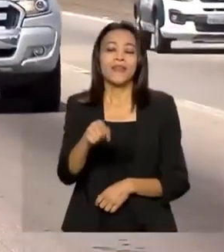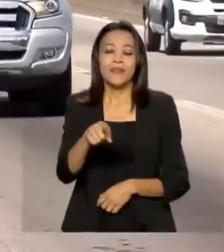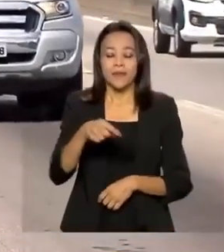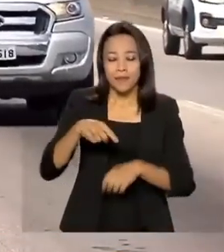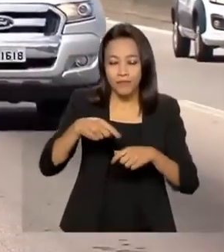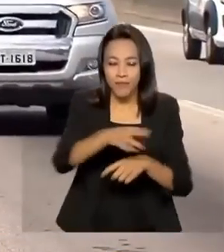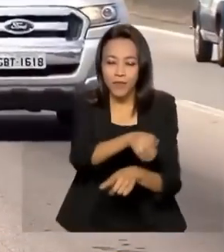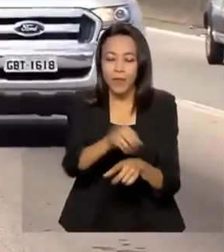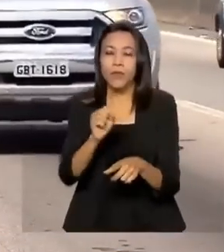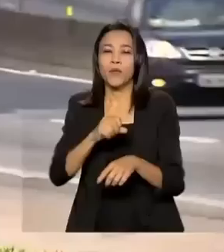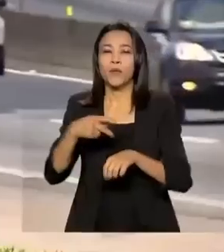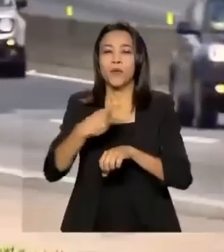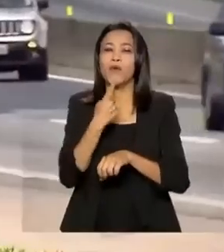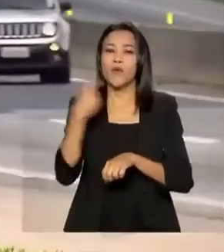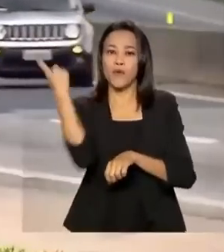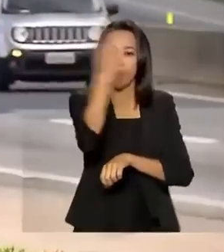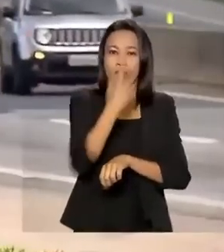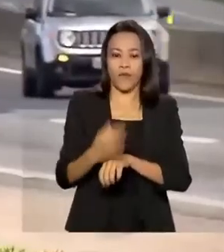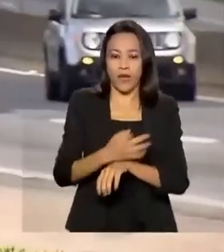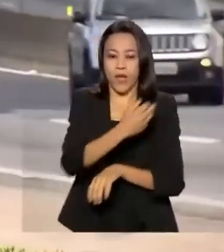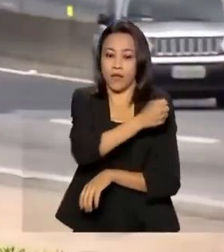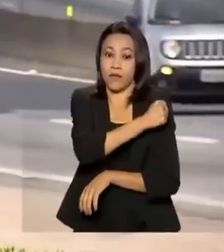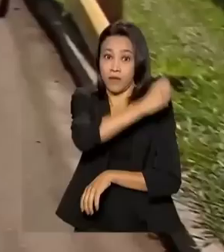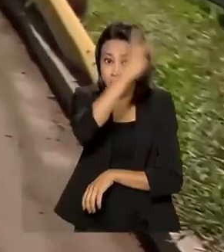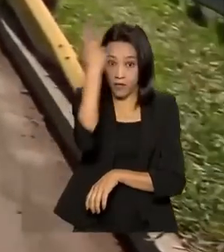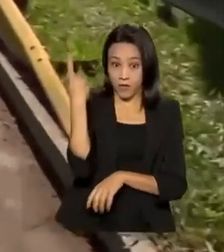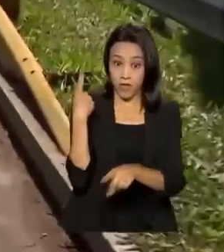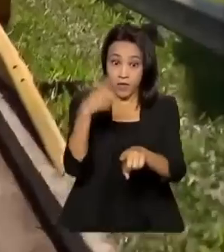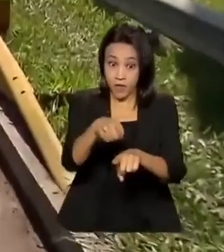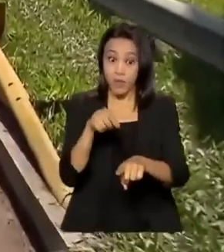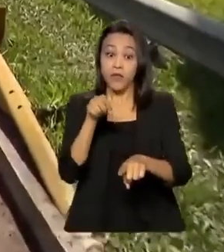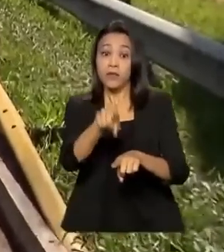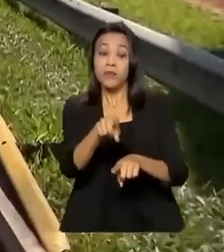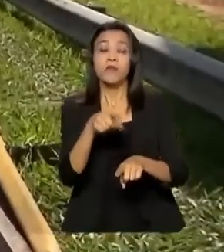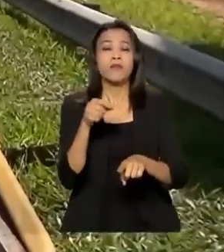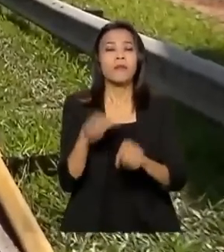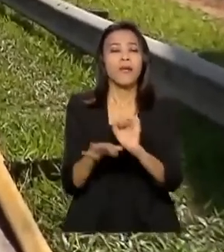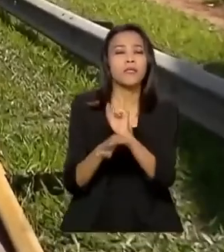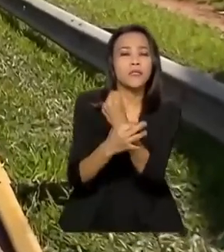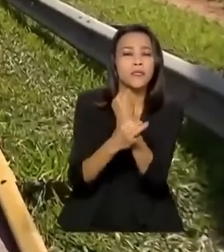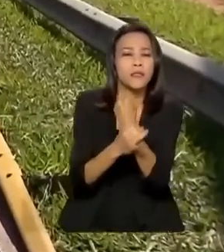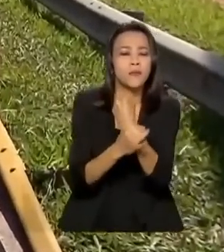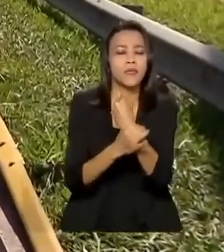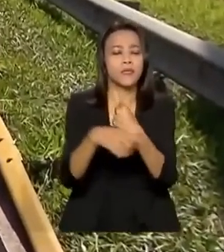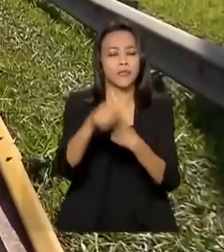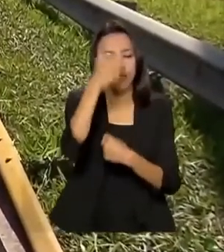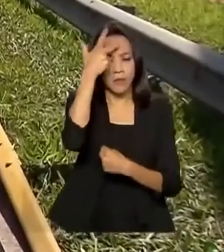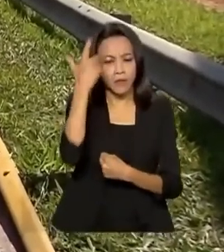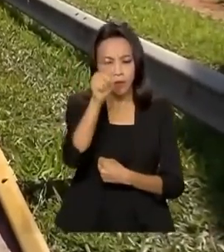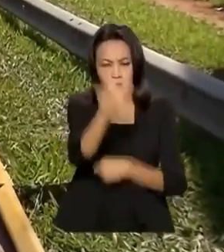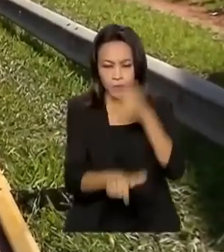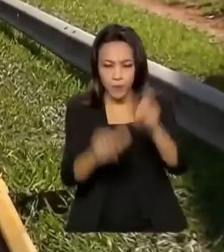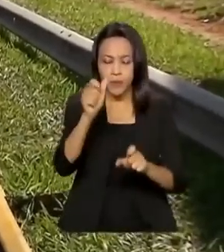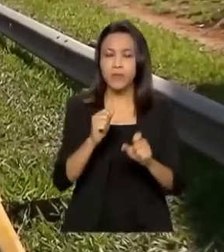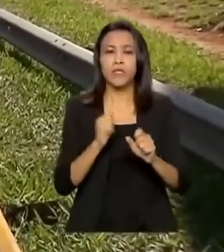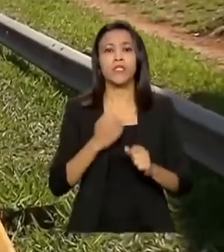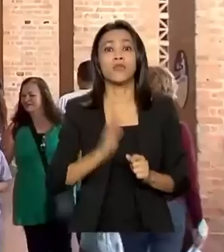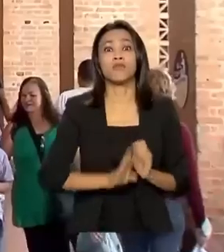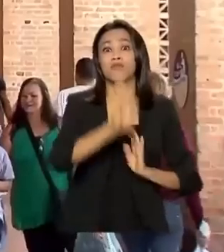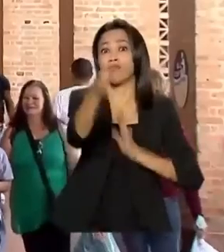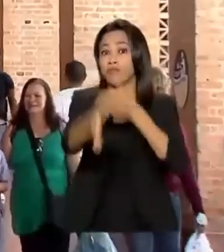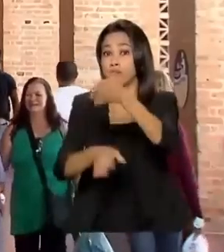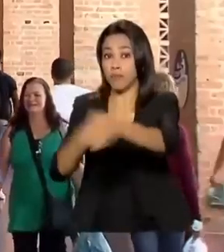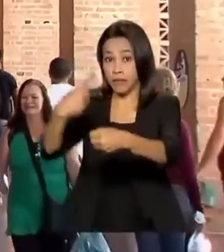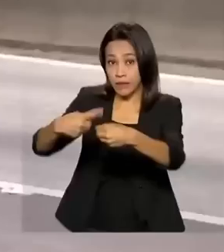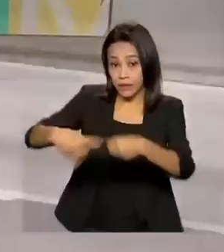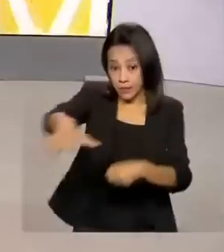PRF e ANTT fiscalizam transporte fretado para garantir a segurança dos passageiros que viajam para a